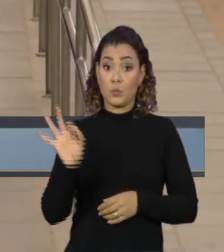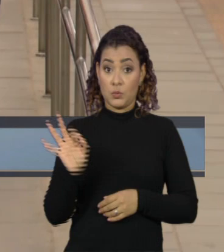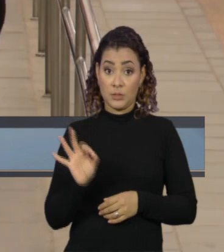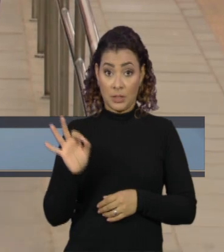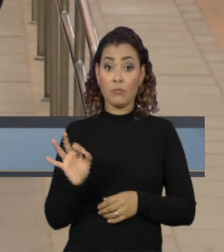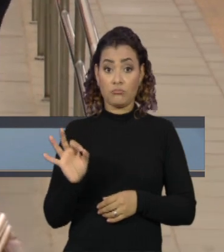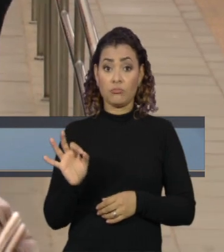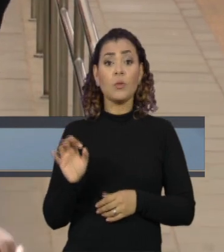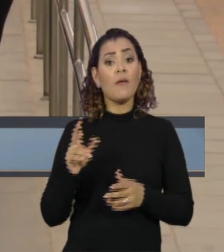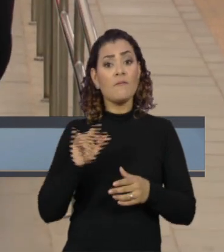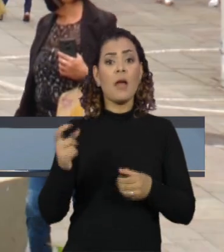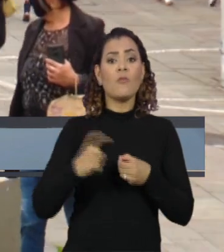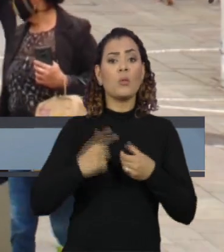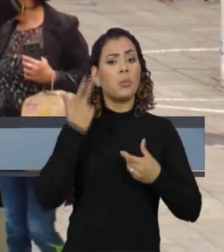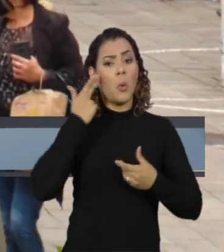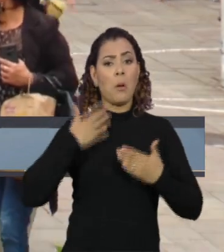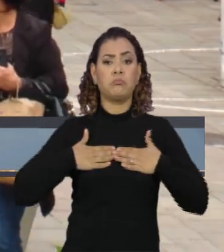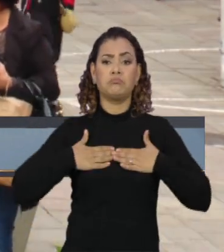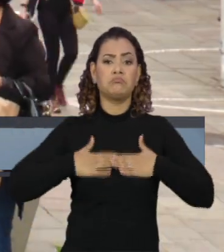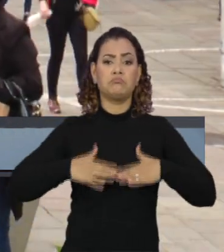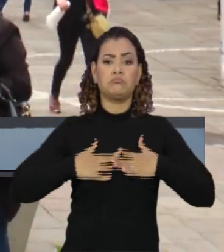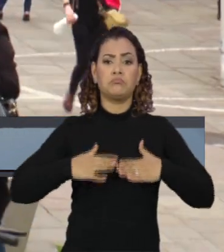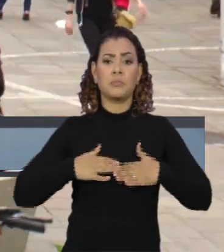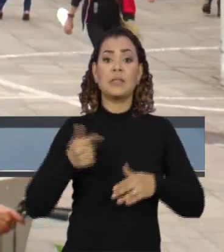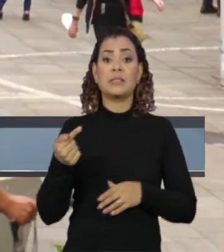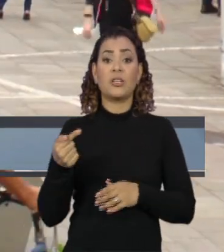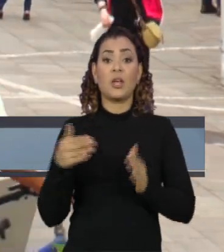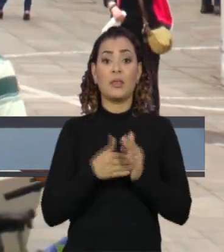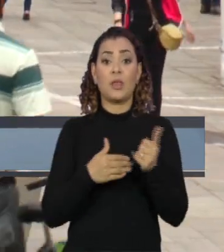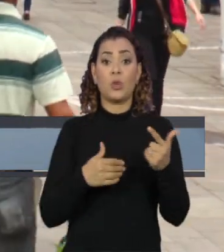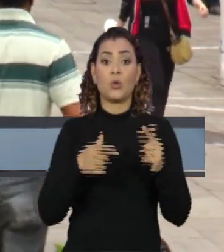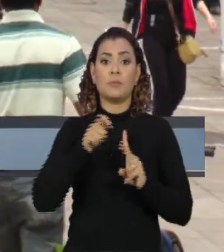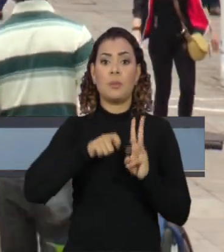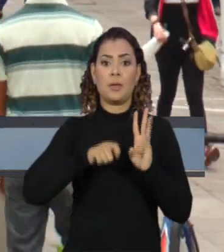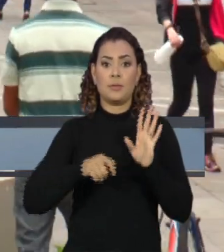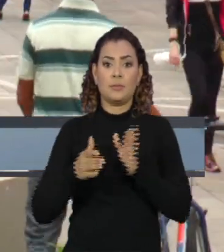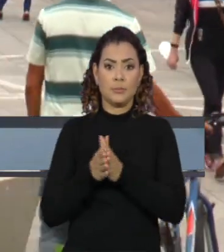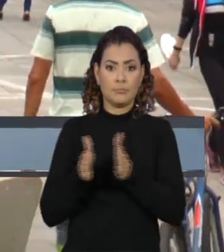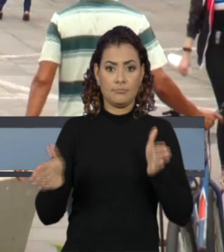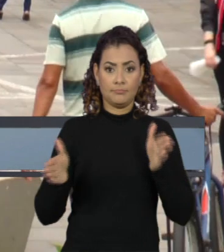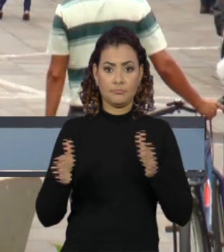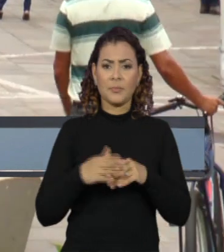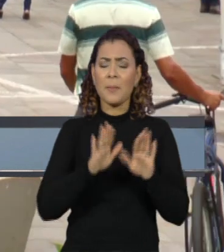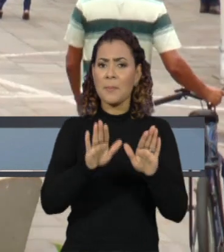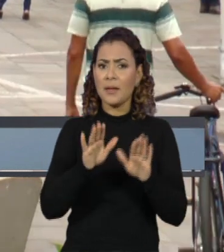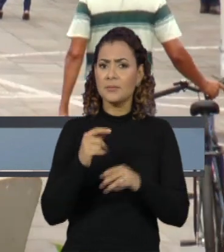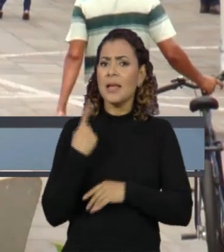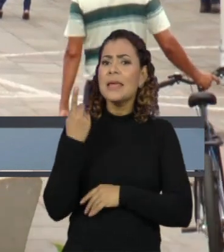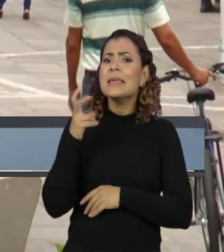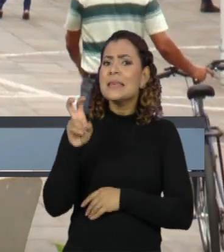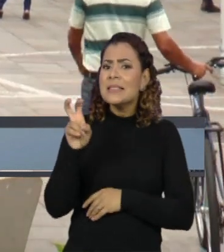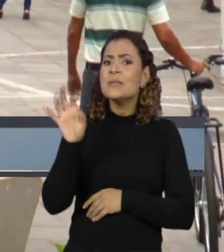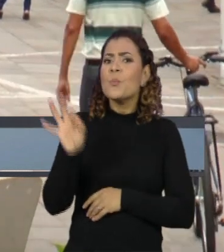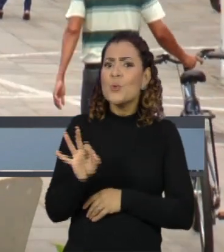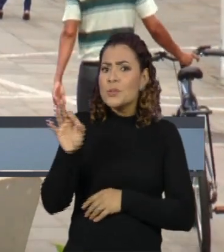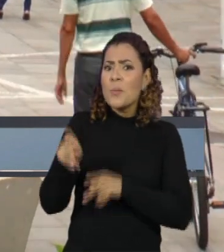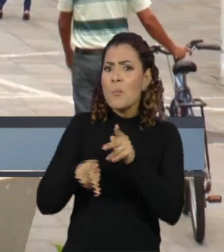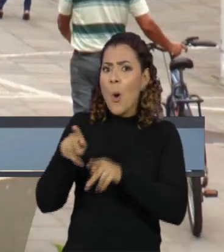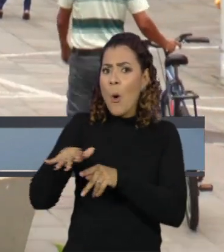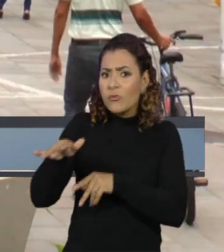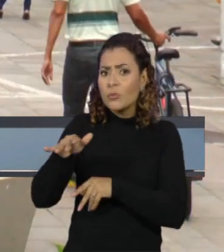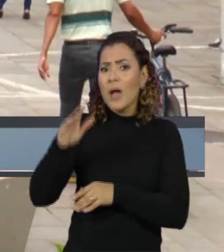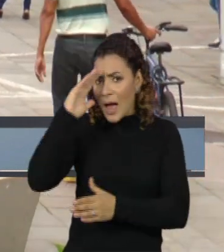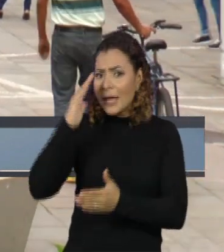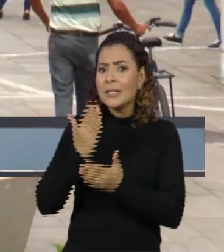acreditam no retorno entre 7 e 12 meses. O número mais surpreendente é que 15% dos entrevistados